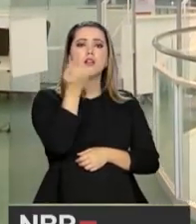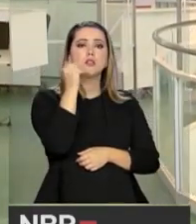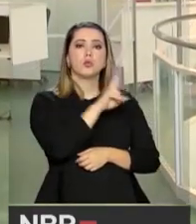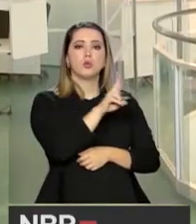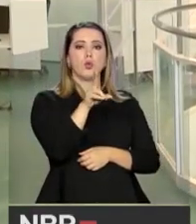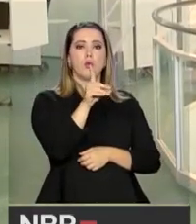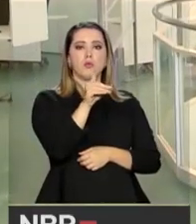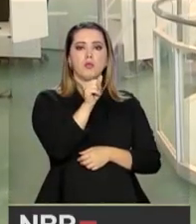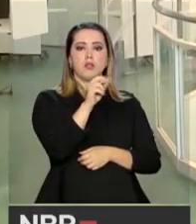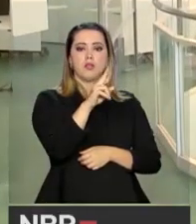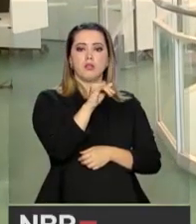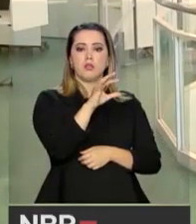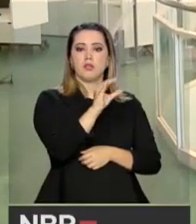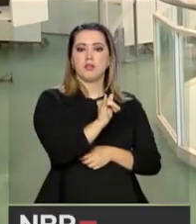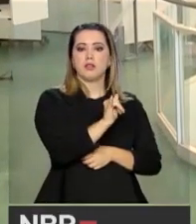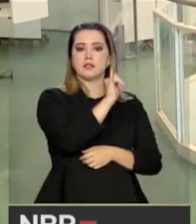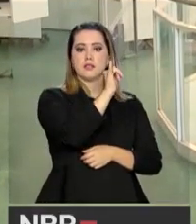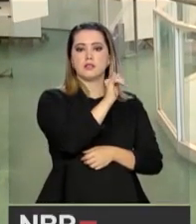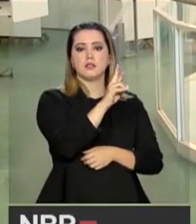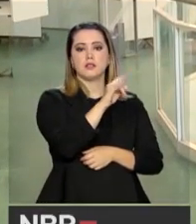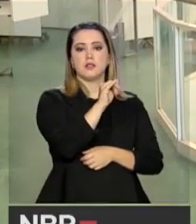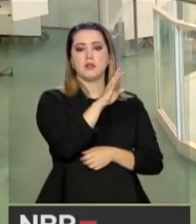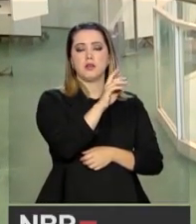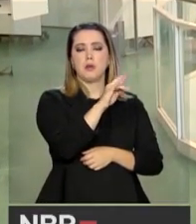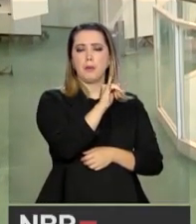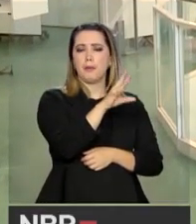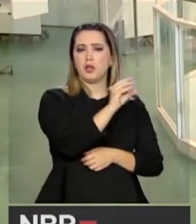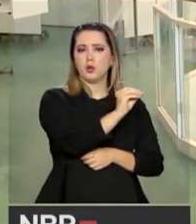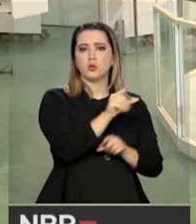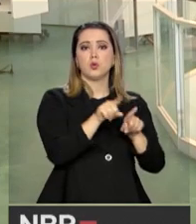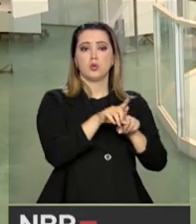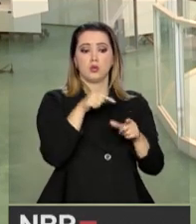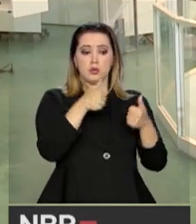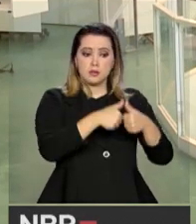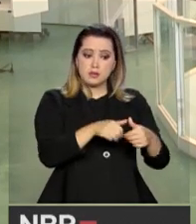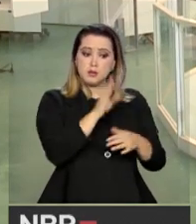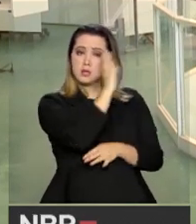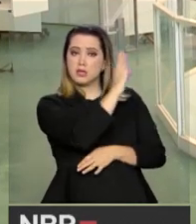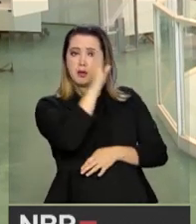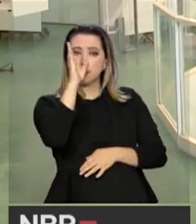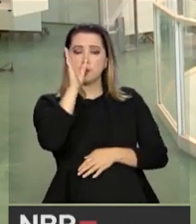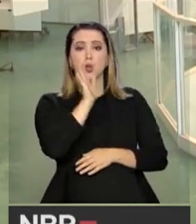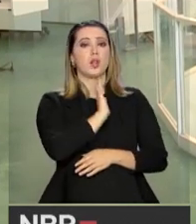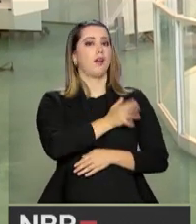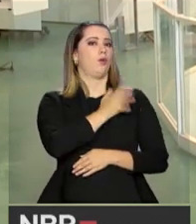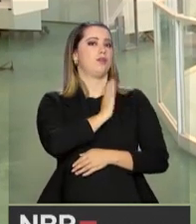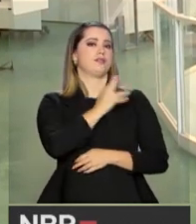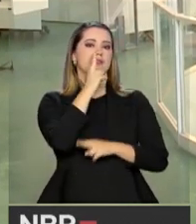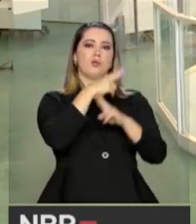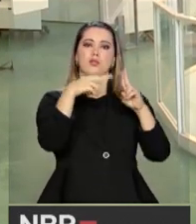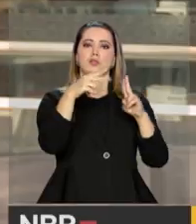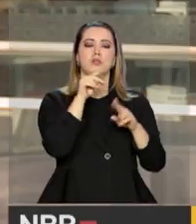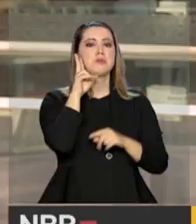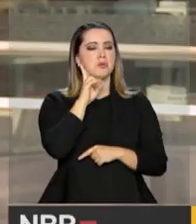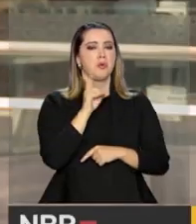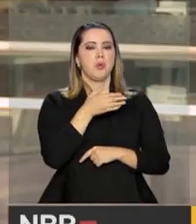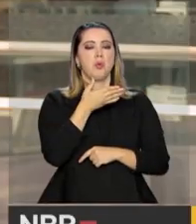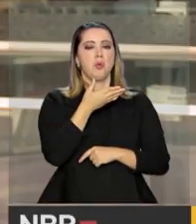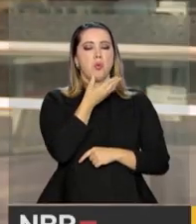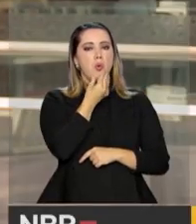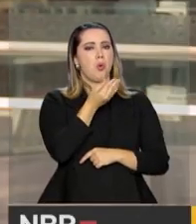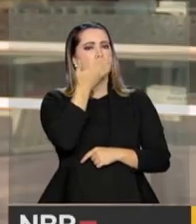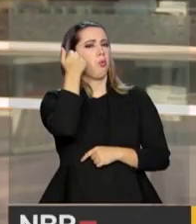porque nós estamos exatamente aqui na biblioteca do Memorial Darcy Ribeiro, no coração da UNB. Ele, de fato, foi um visionário? Com